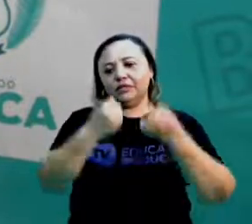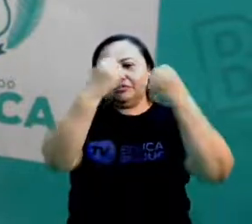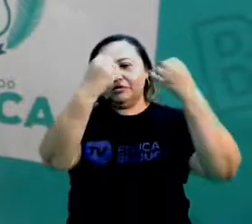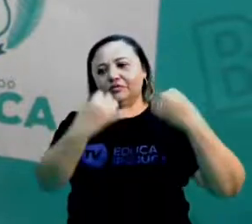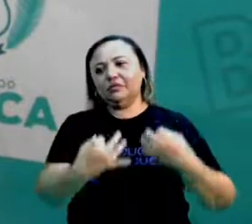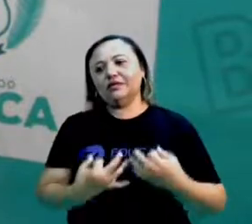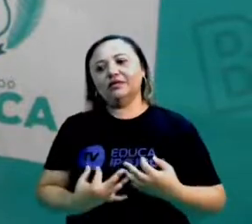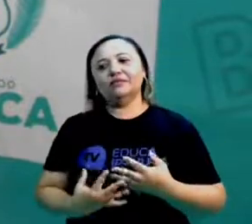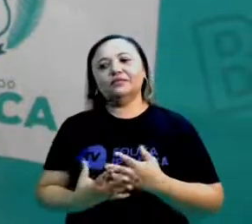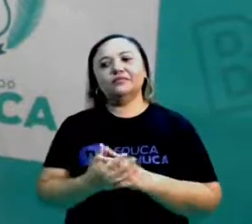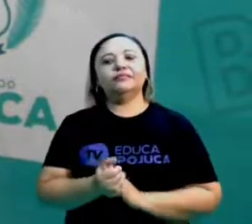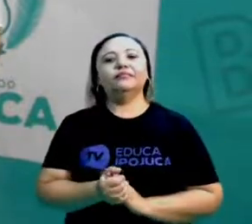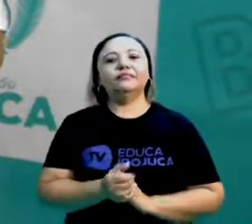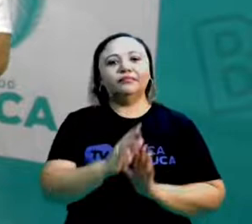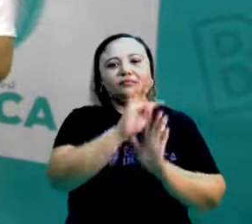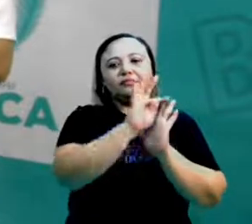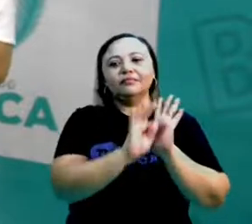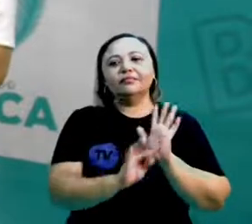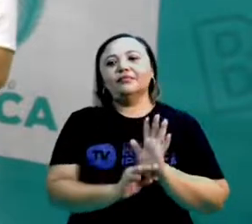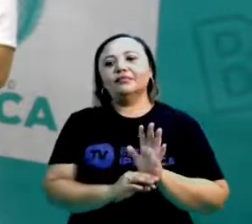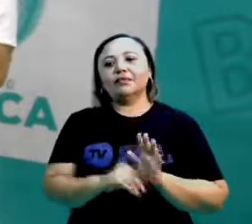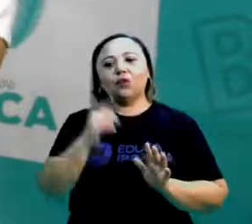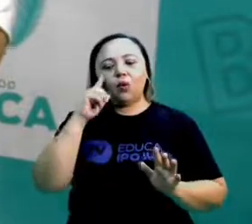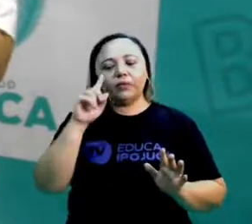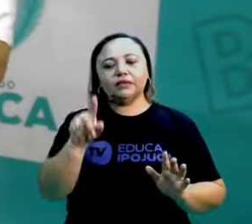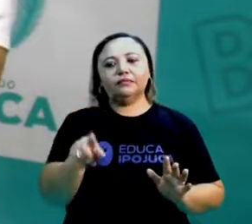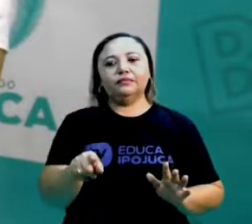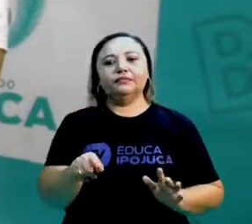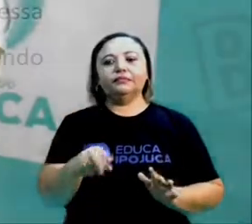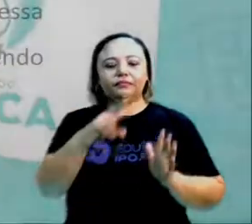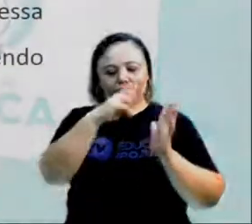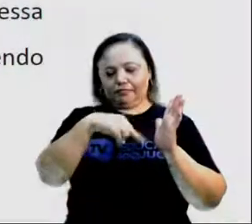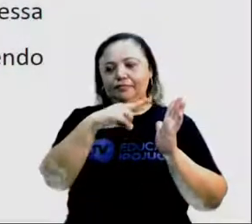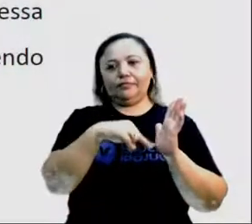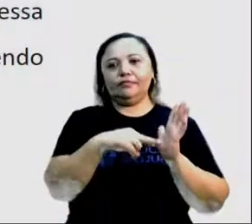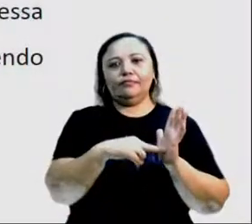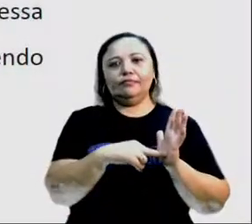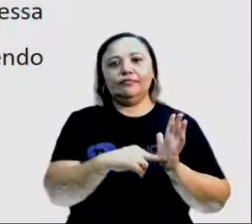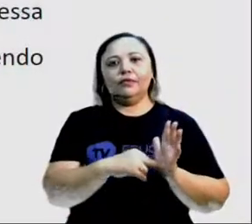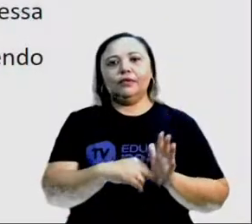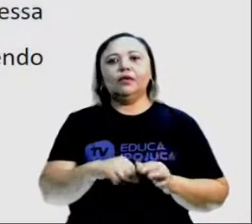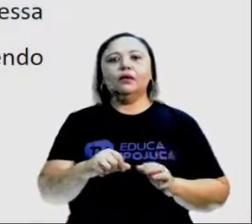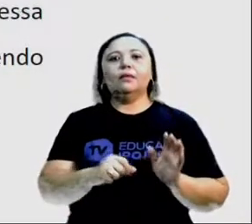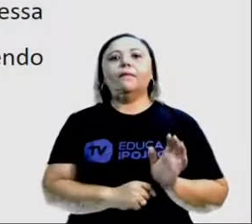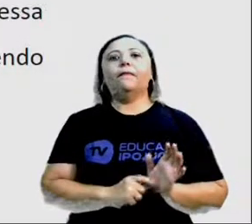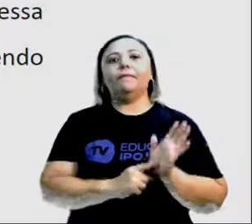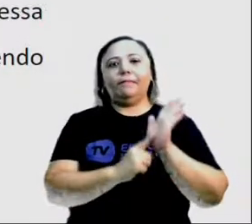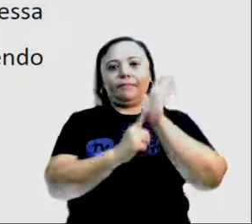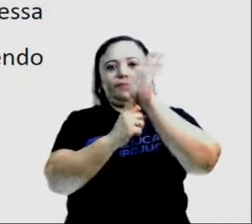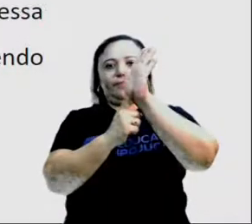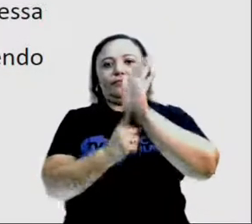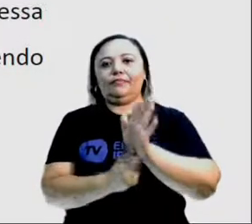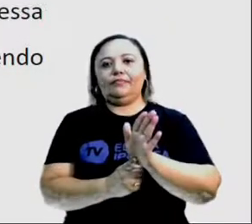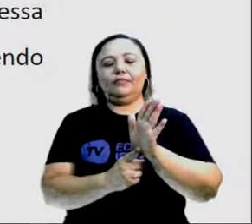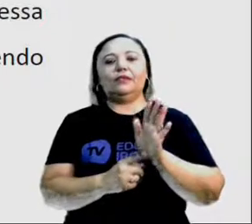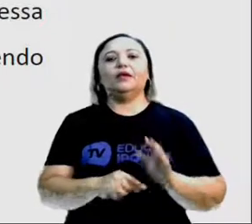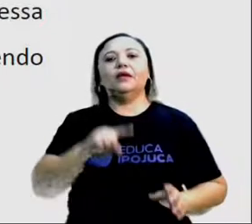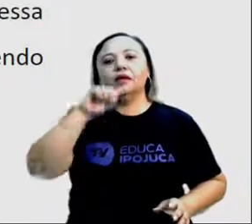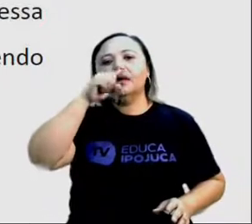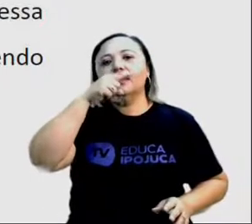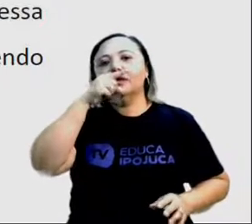vai ser tratado. Vai se tratar. Observe, leiam comigo essa parte. Destaque para o bagaço de cana,